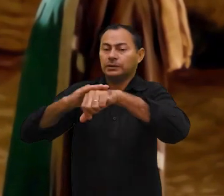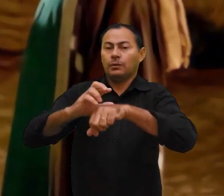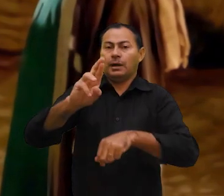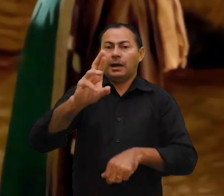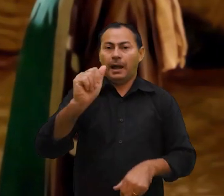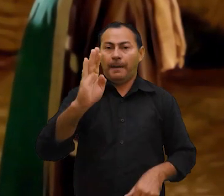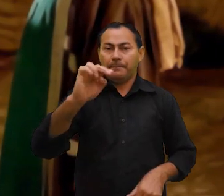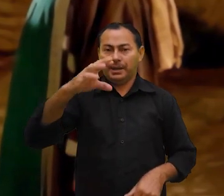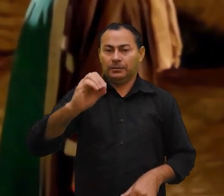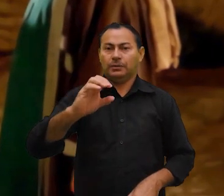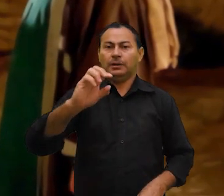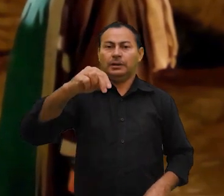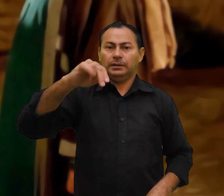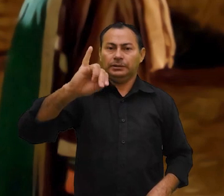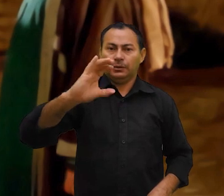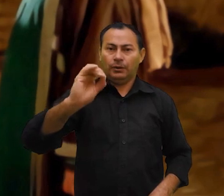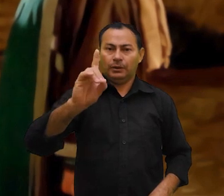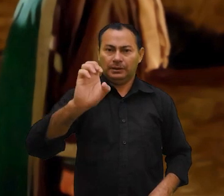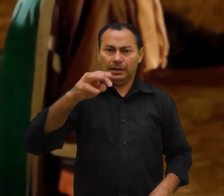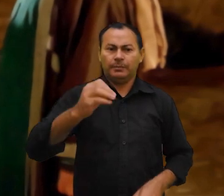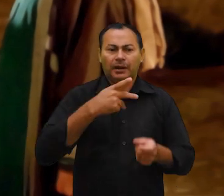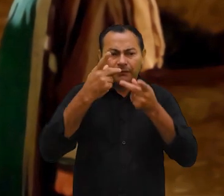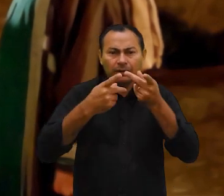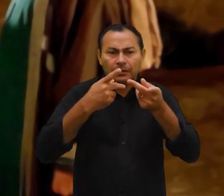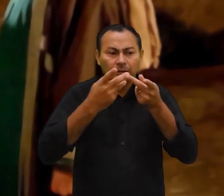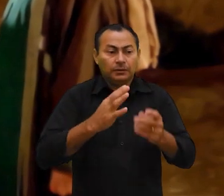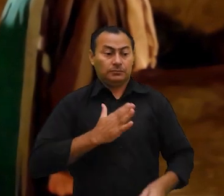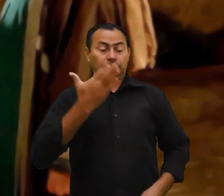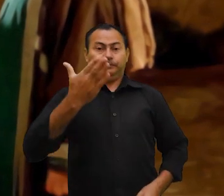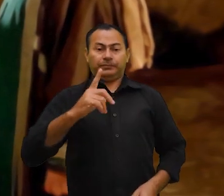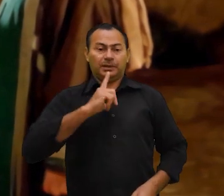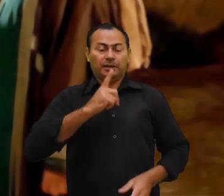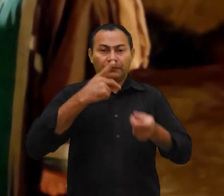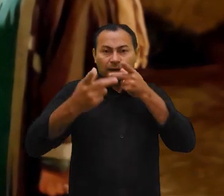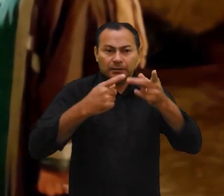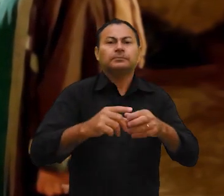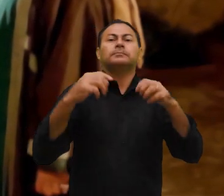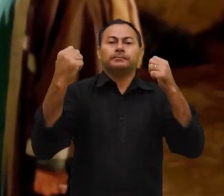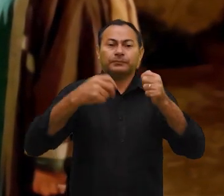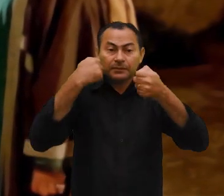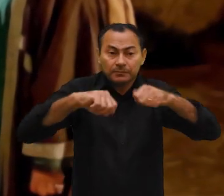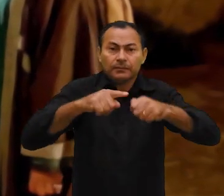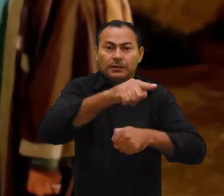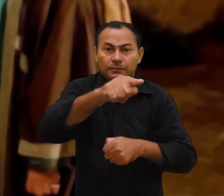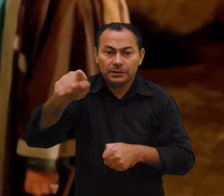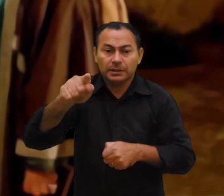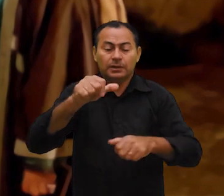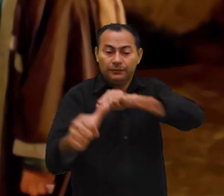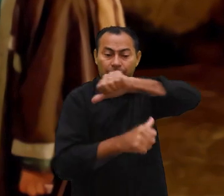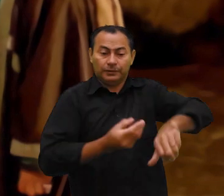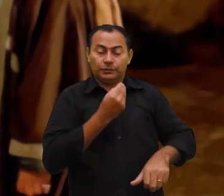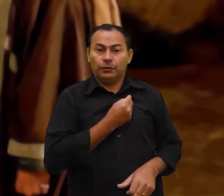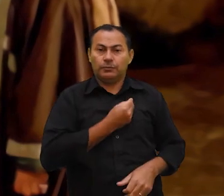Nicodemos. E foi naquela ocasião que disse, não se surpreenda pelo fato de eu ter dito, é necessário que vocês